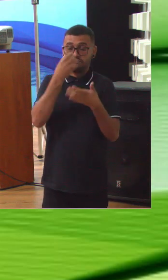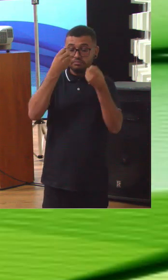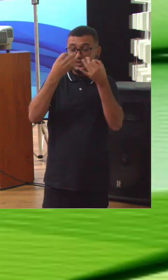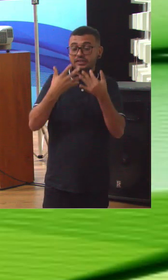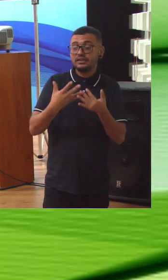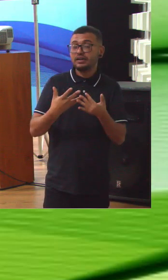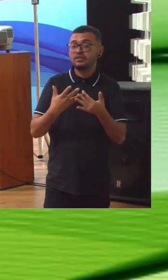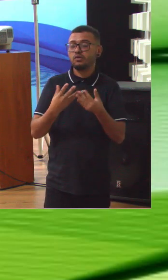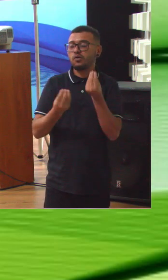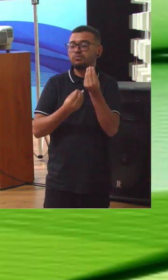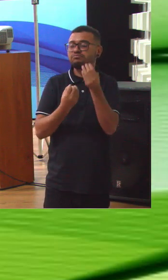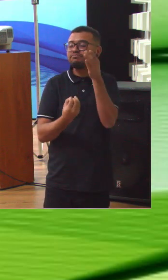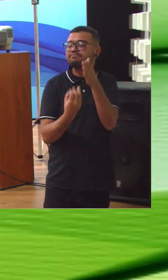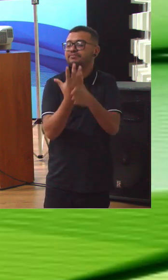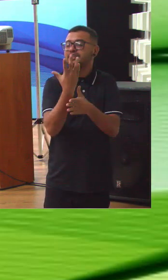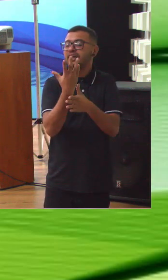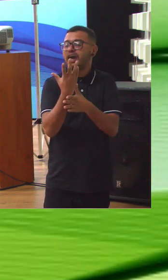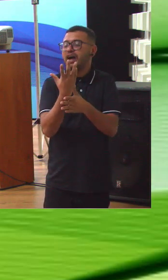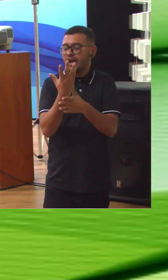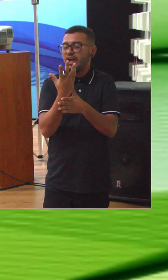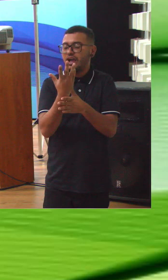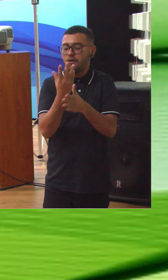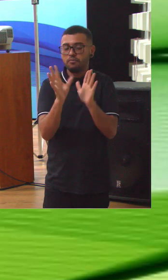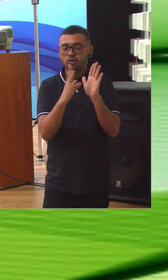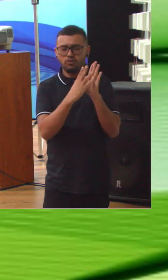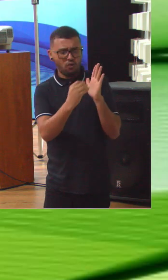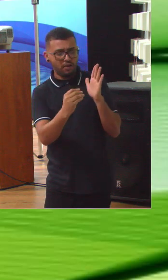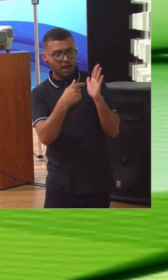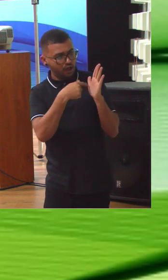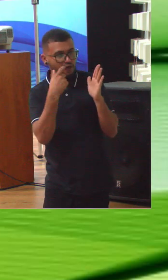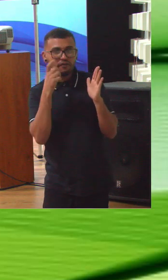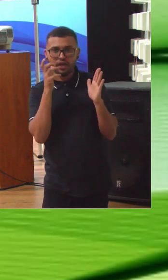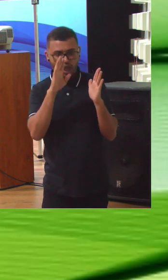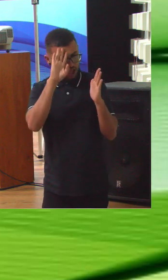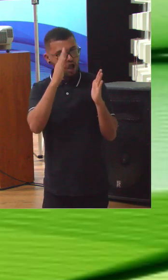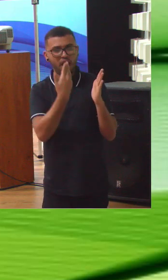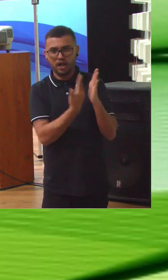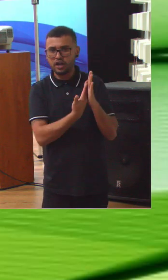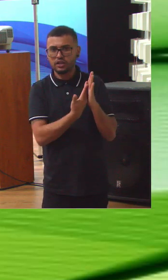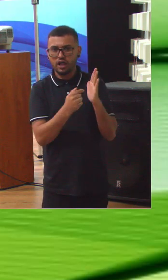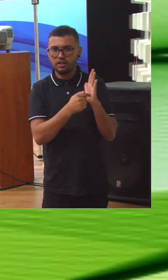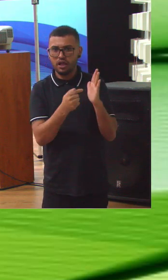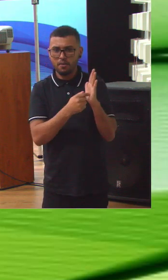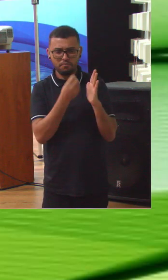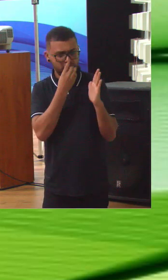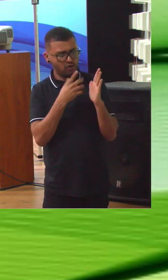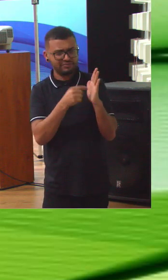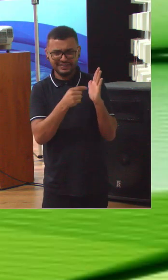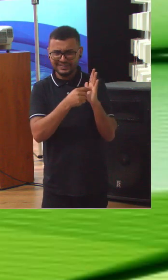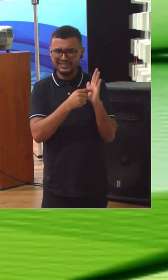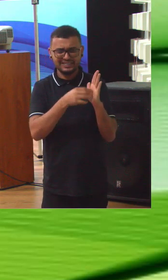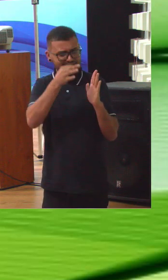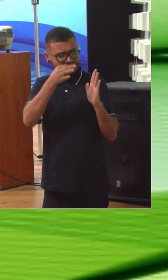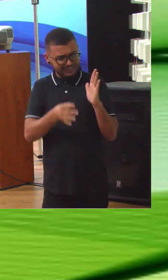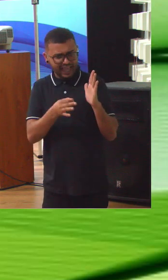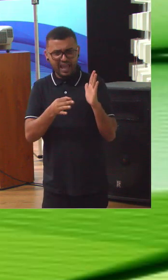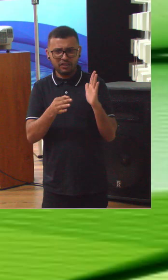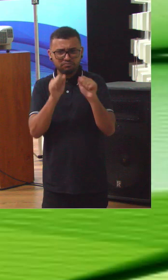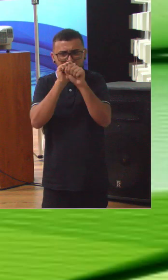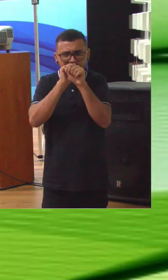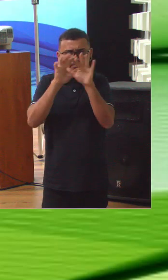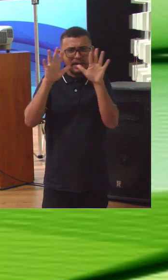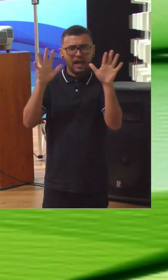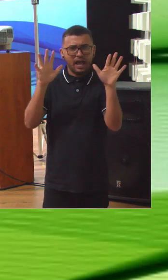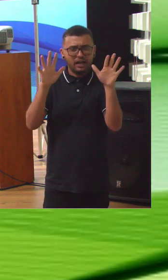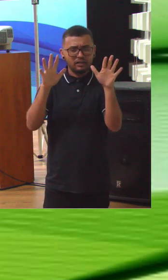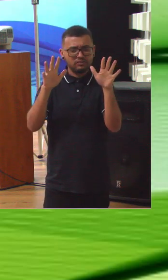sobre criar um modelo de governança que todo mundo olhe e confie. As decisões aqui dentro são tomadas de uma maneira clara,